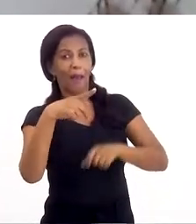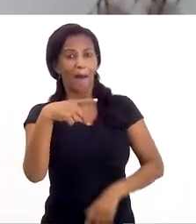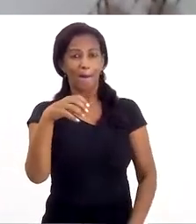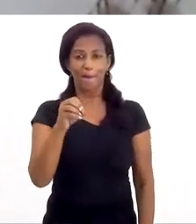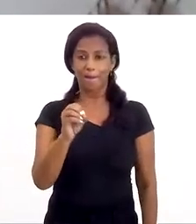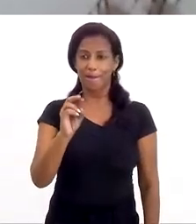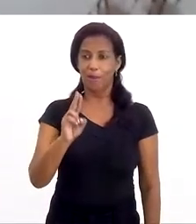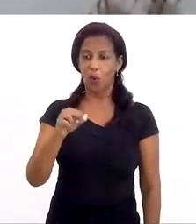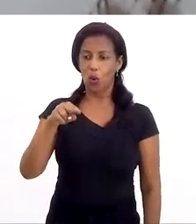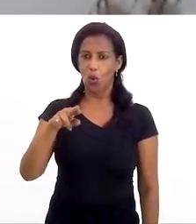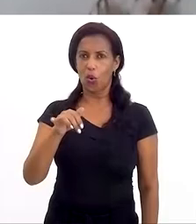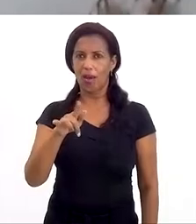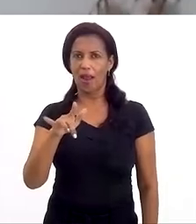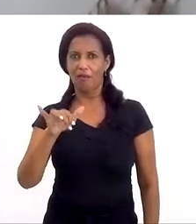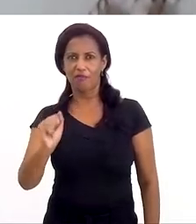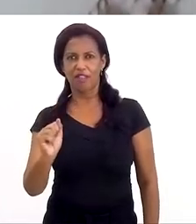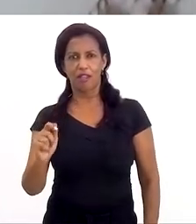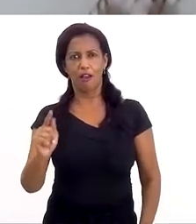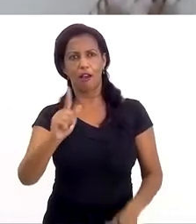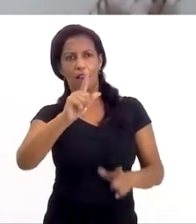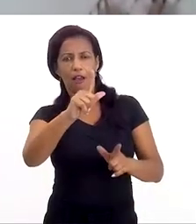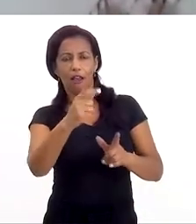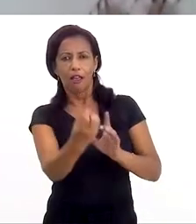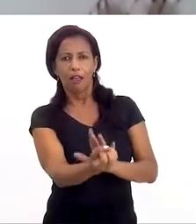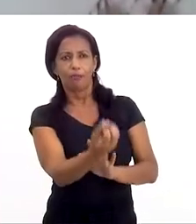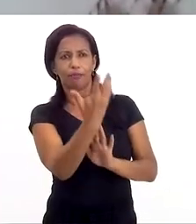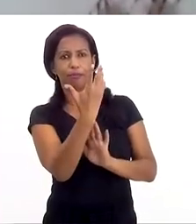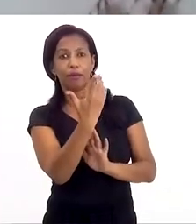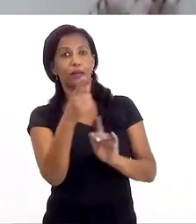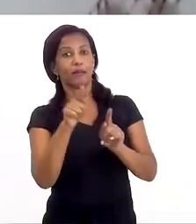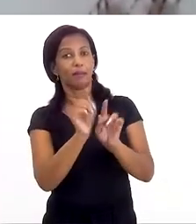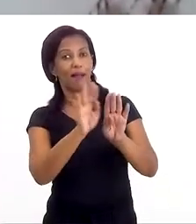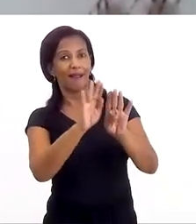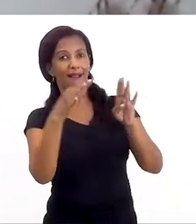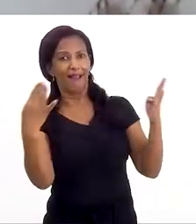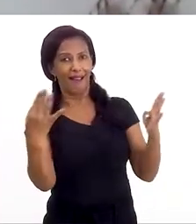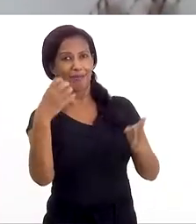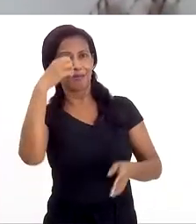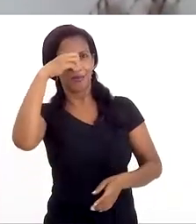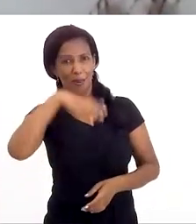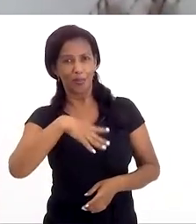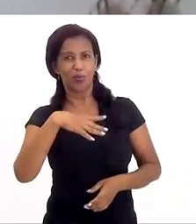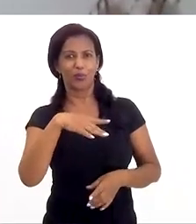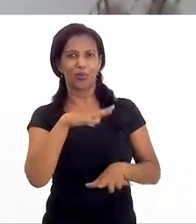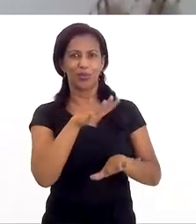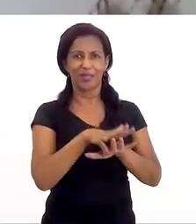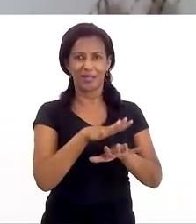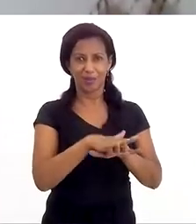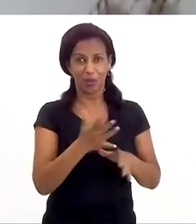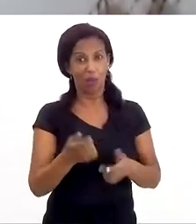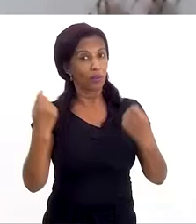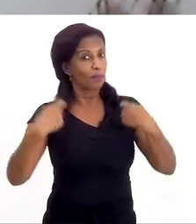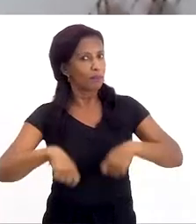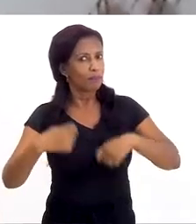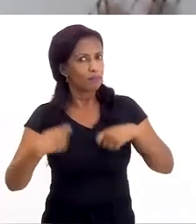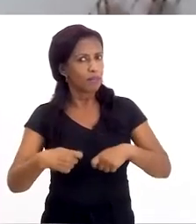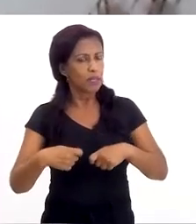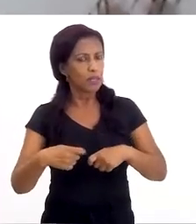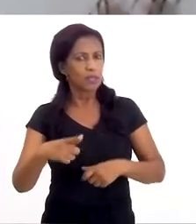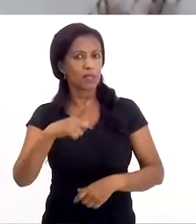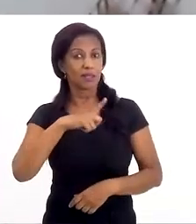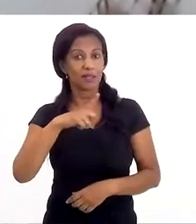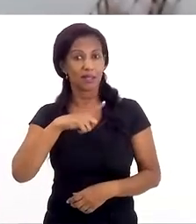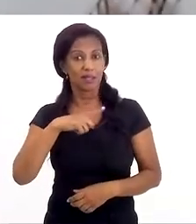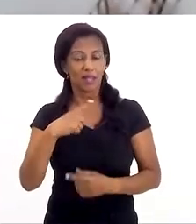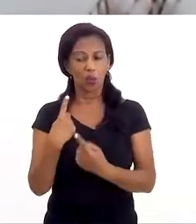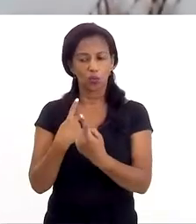pornografia infantil, ela é uma porta aberta para a violência sexual, para o abuso sexual. Então, é necessário